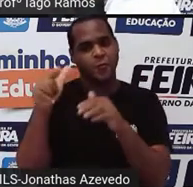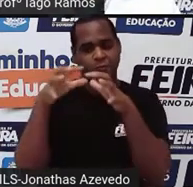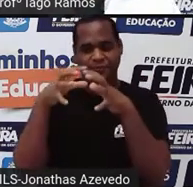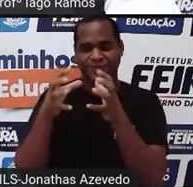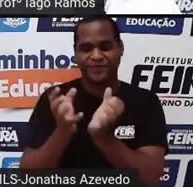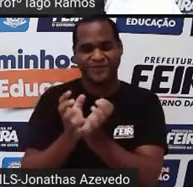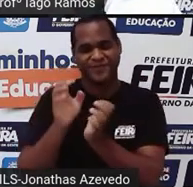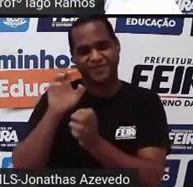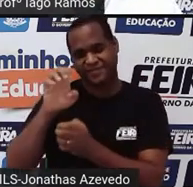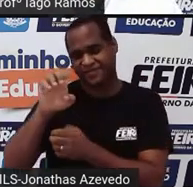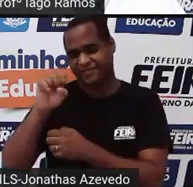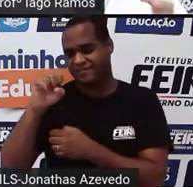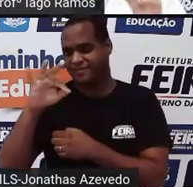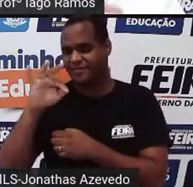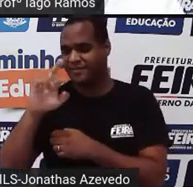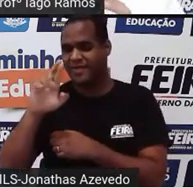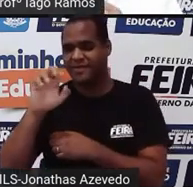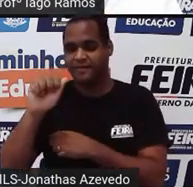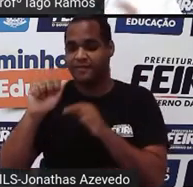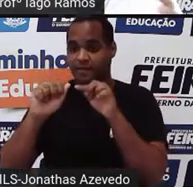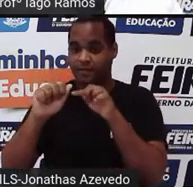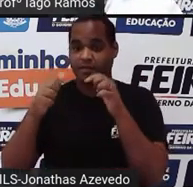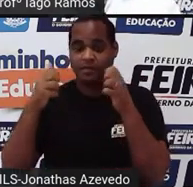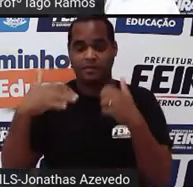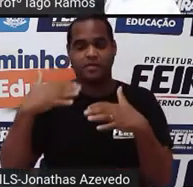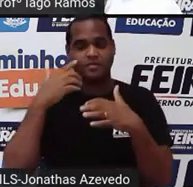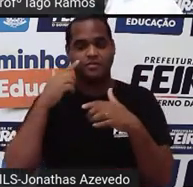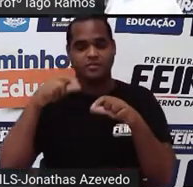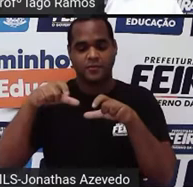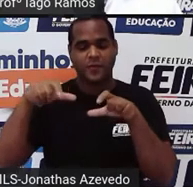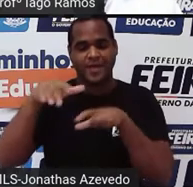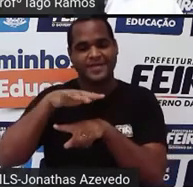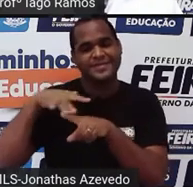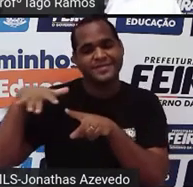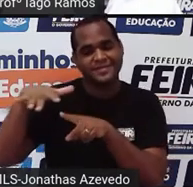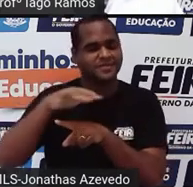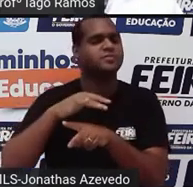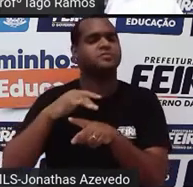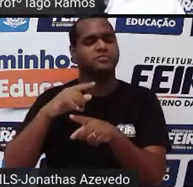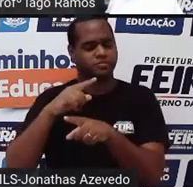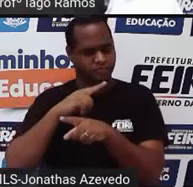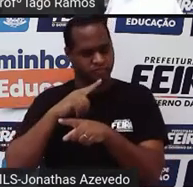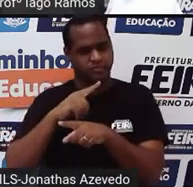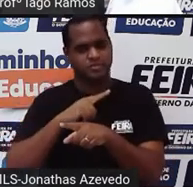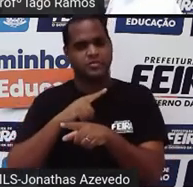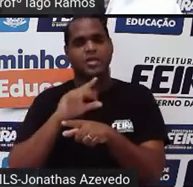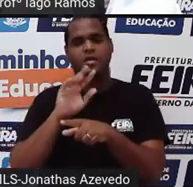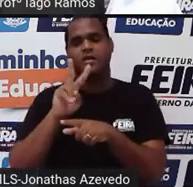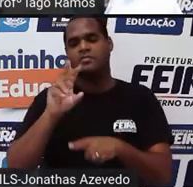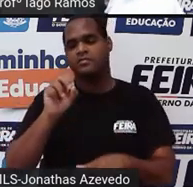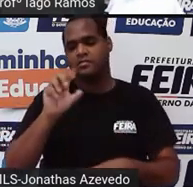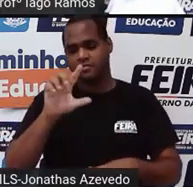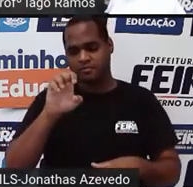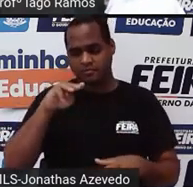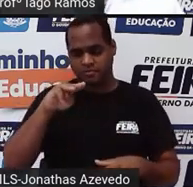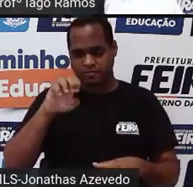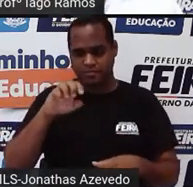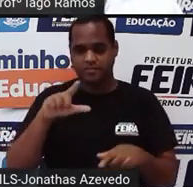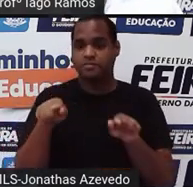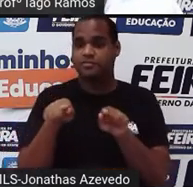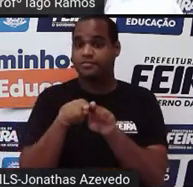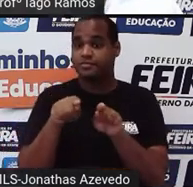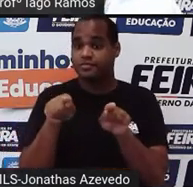Então essa bola tem uma medida que ela ocupa no espaço. Essa medida é chamada volume. E a